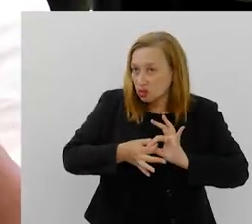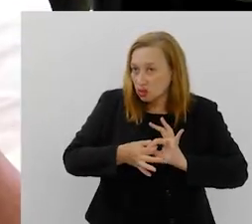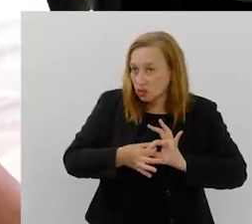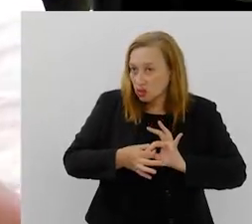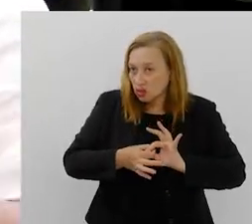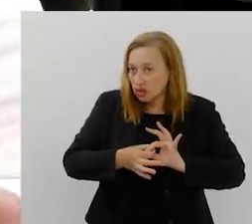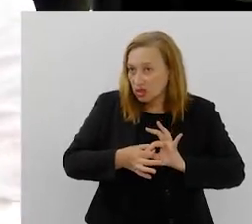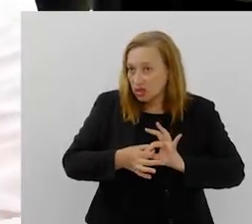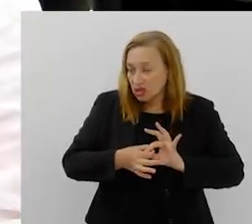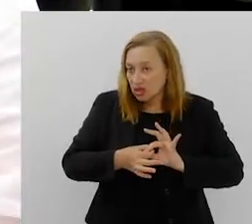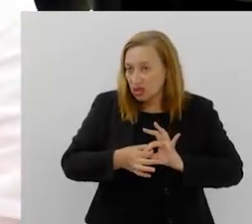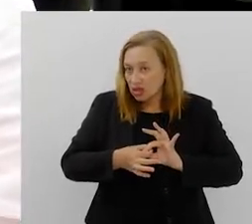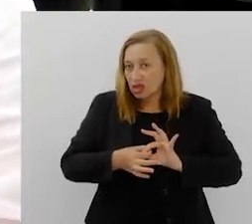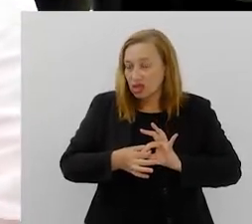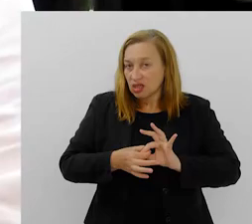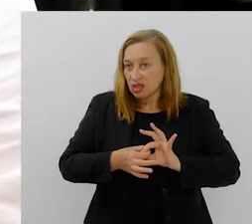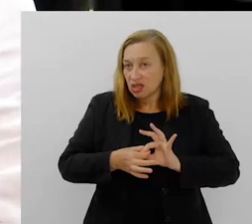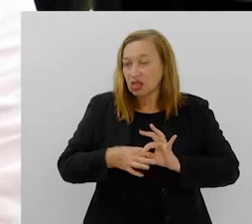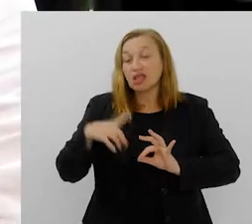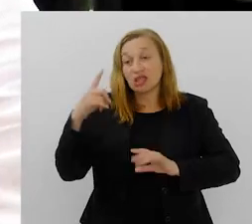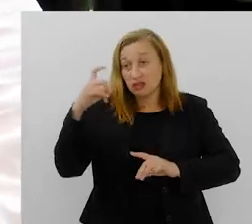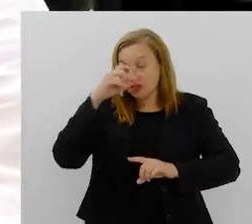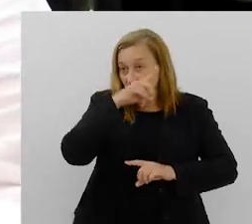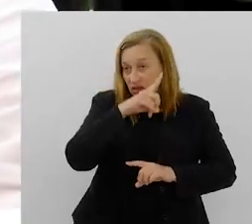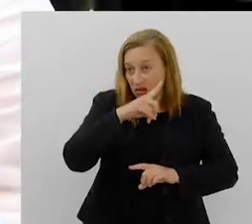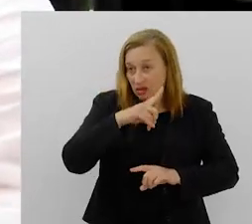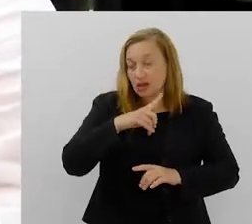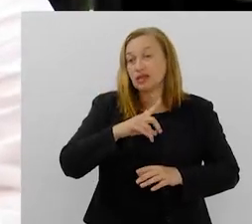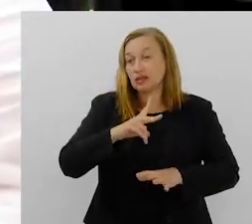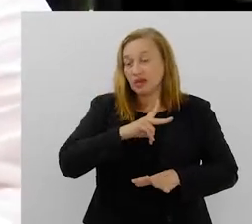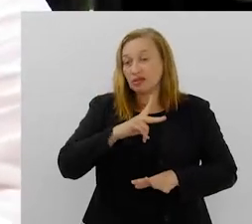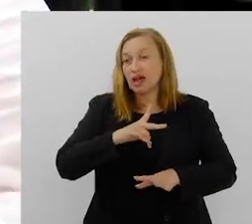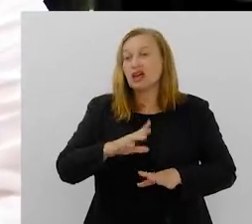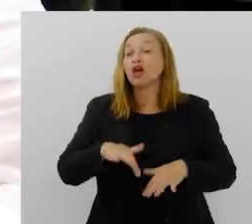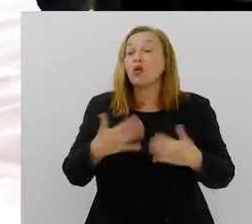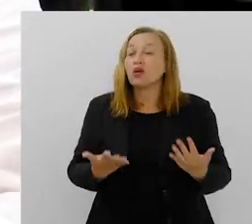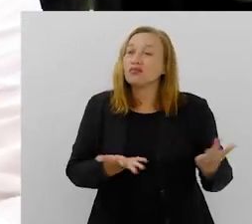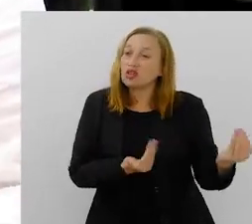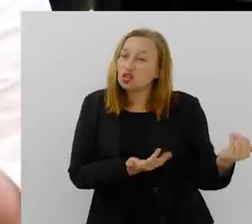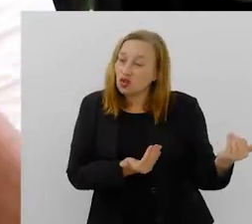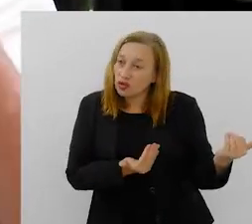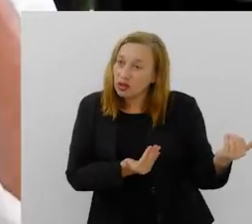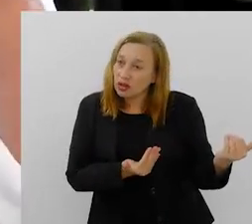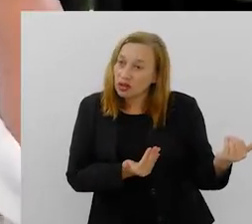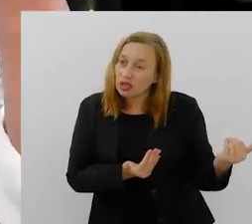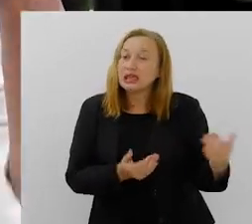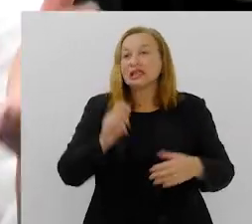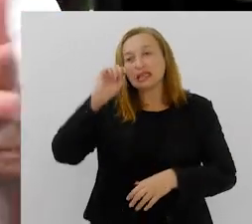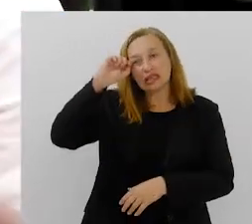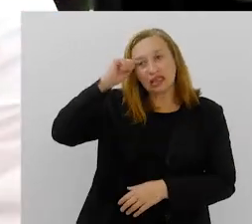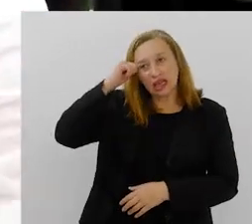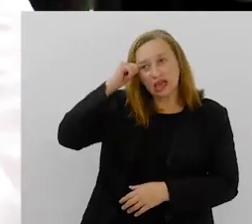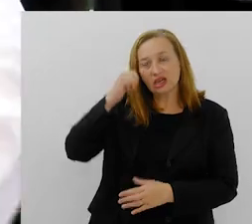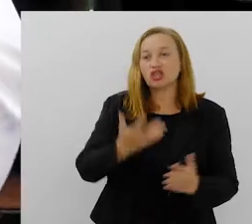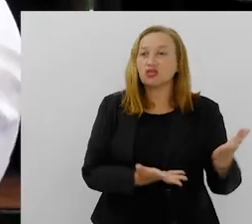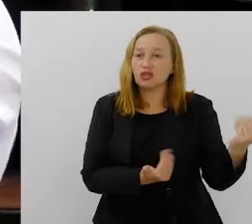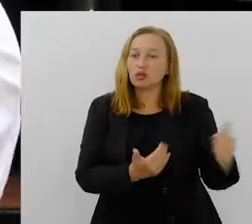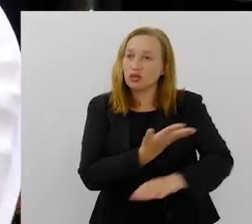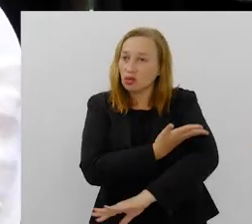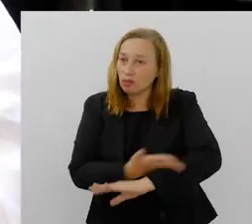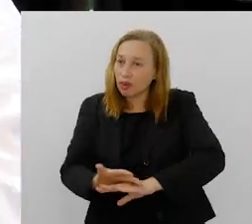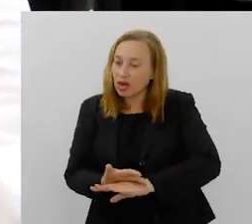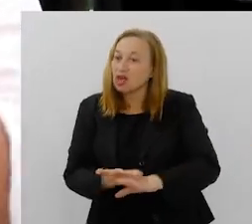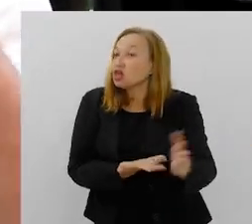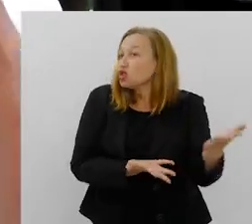individualidade na realização. E aí, quando a gente está falando de juventudes, a gente está falando da juventude negra, da juventude